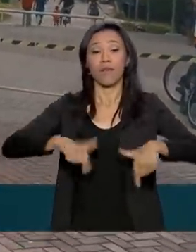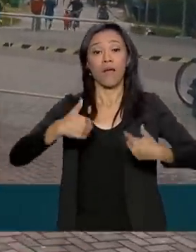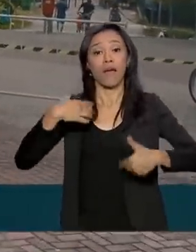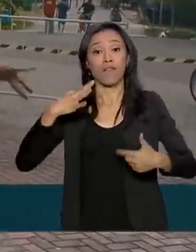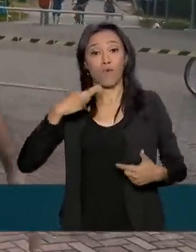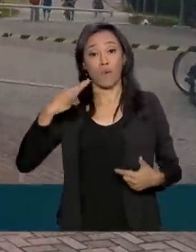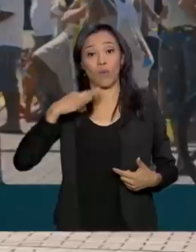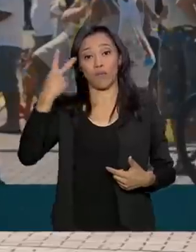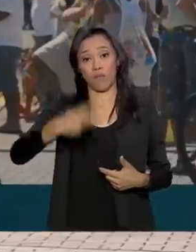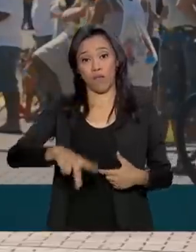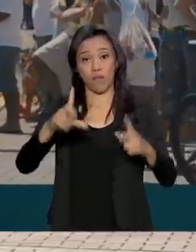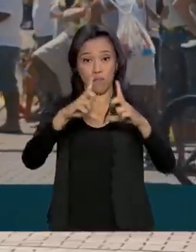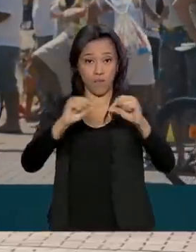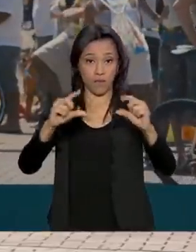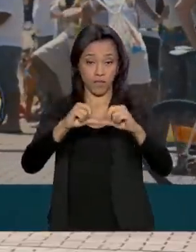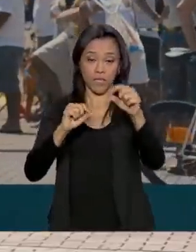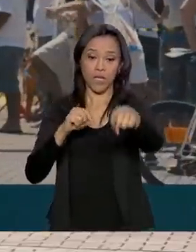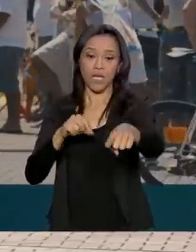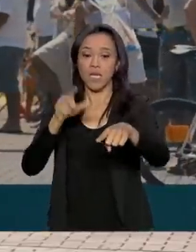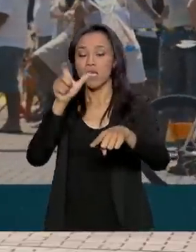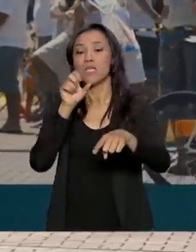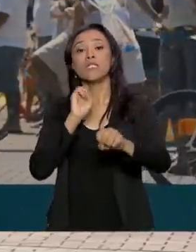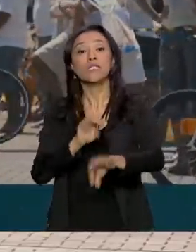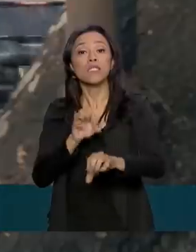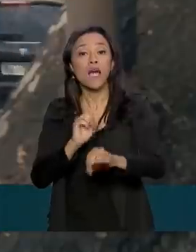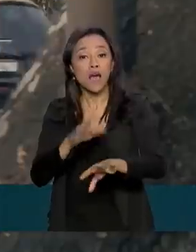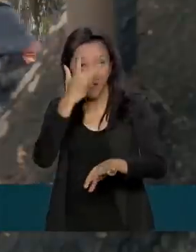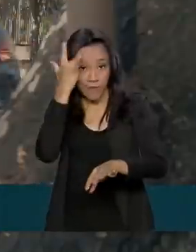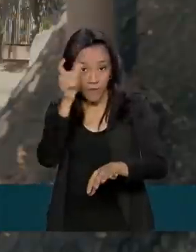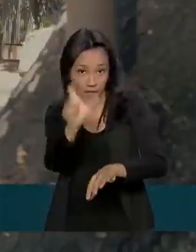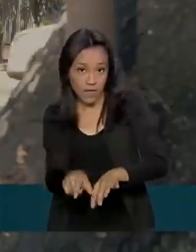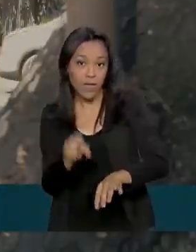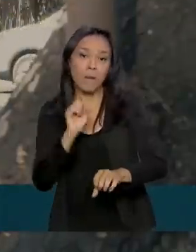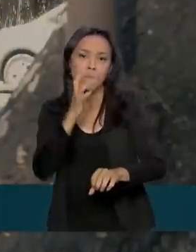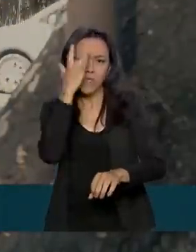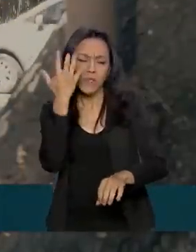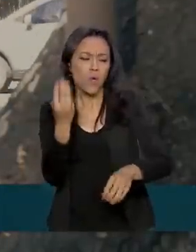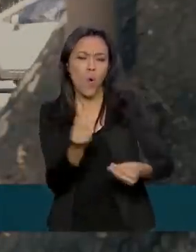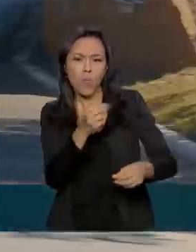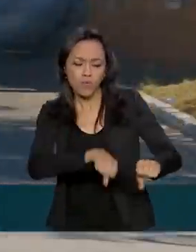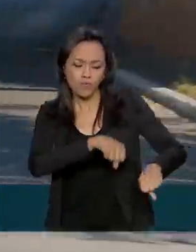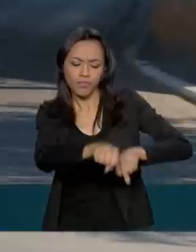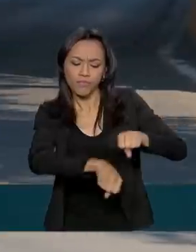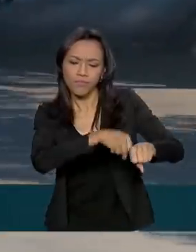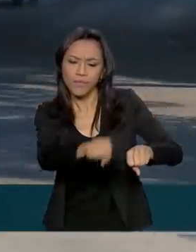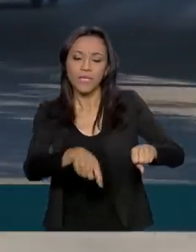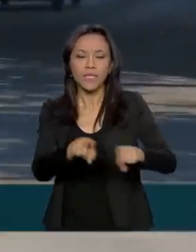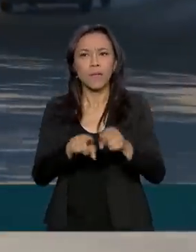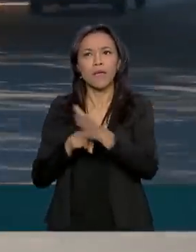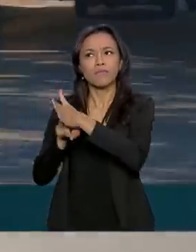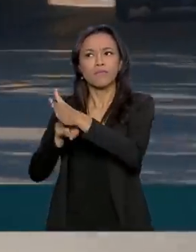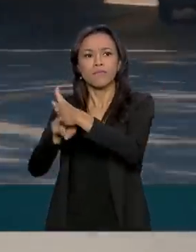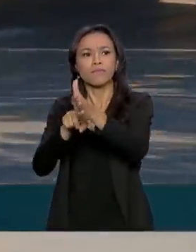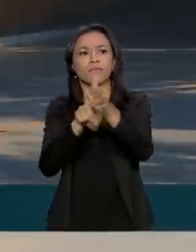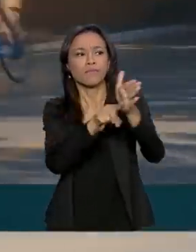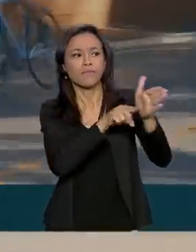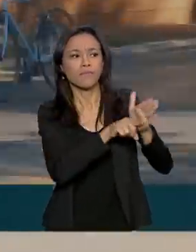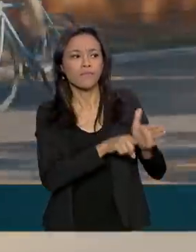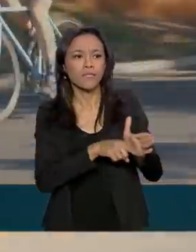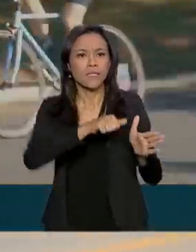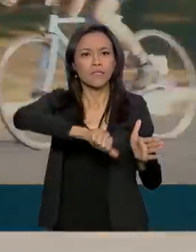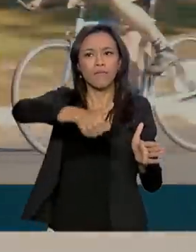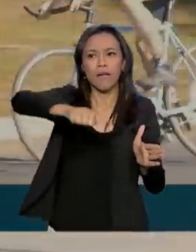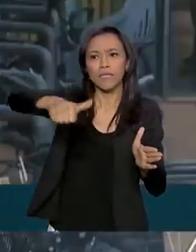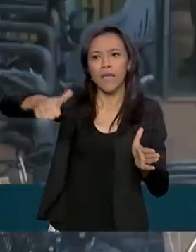ONGs de Brasília. Ele ensinava pessoas a pedalar e participava de um levantamento sobre as condições das ciclovias no Distrito